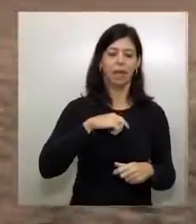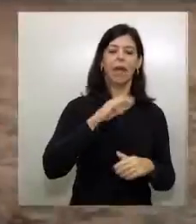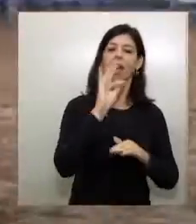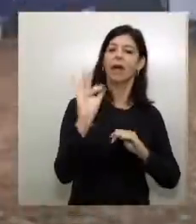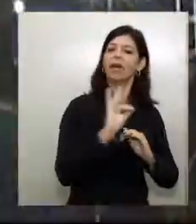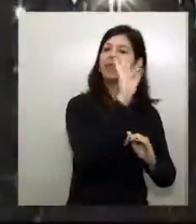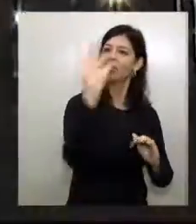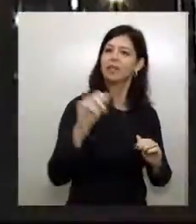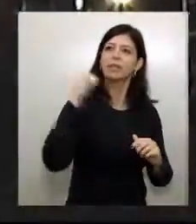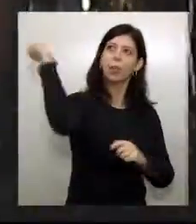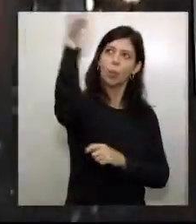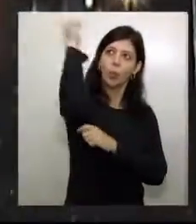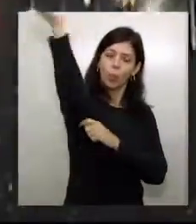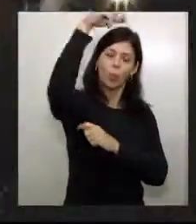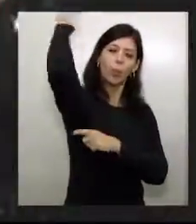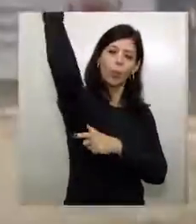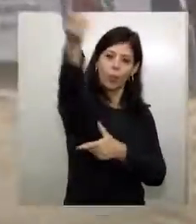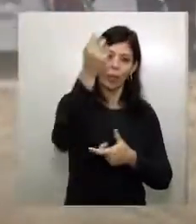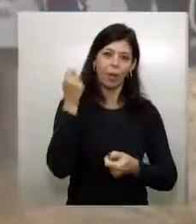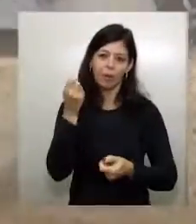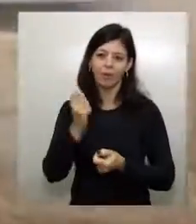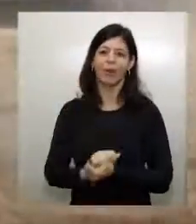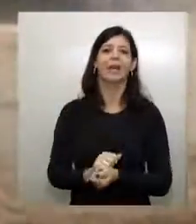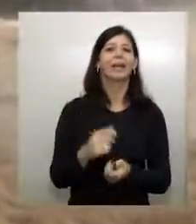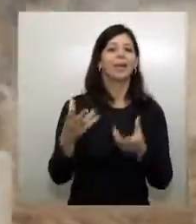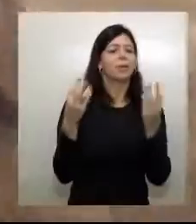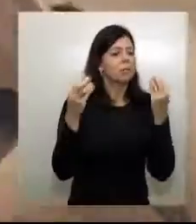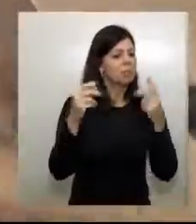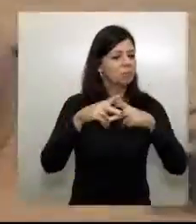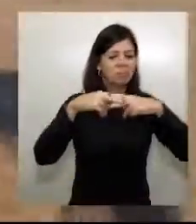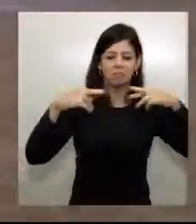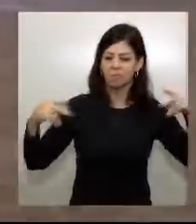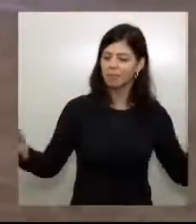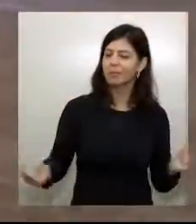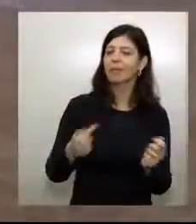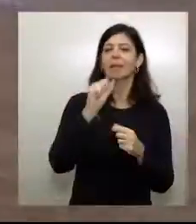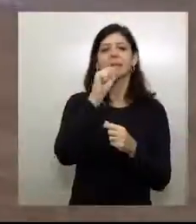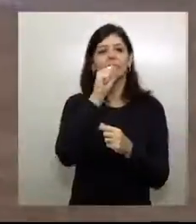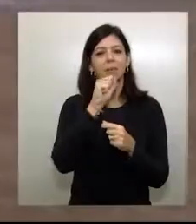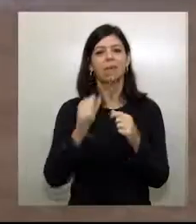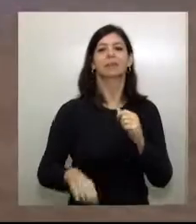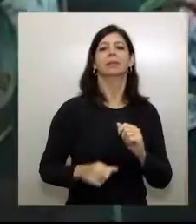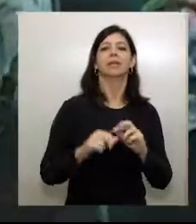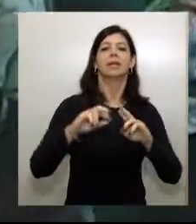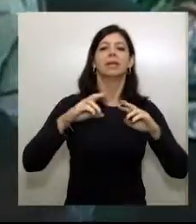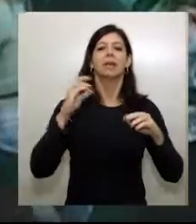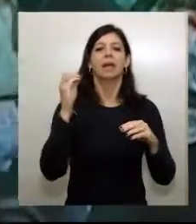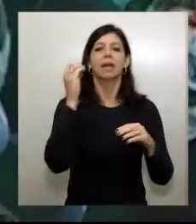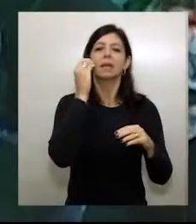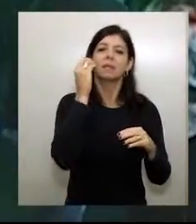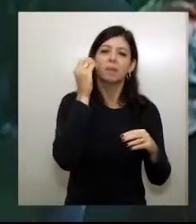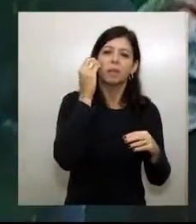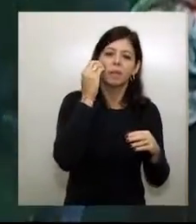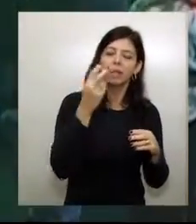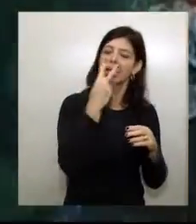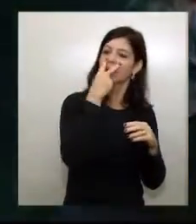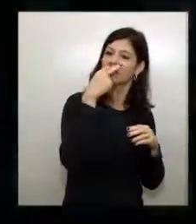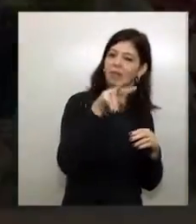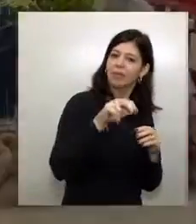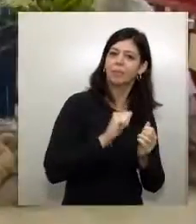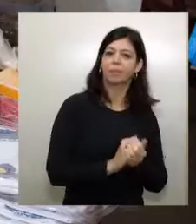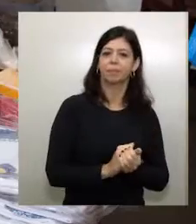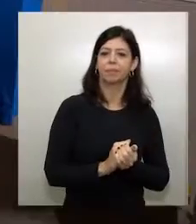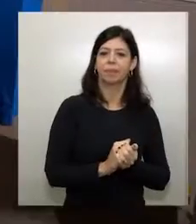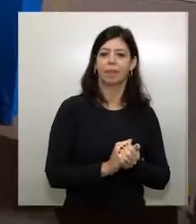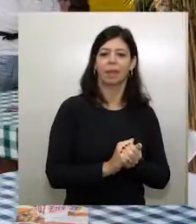Ecológico, onde grandes shows, rodeios e muitas outras atrações encantam ararenses e visitantes da região.